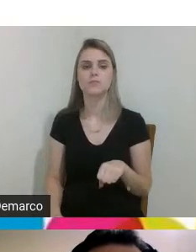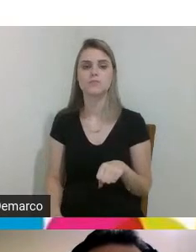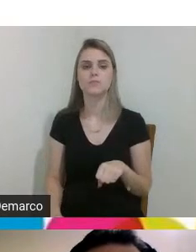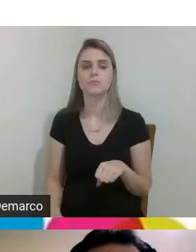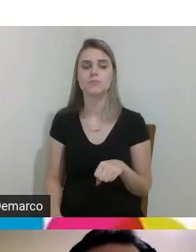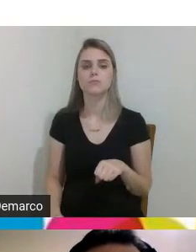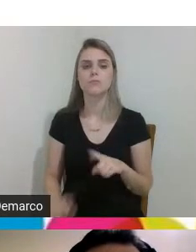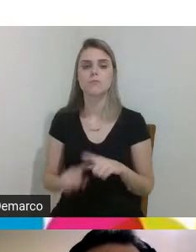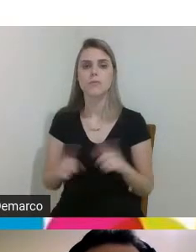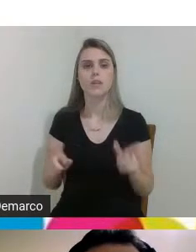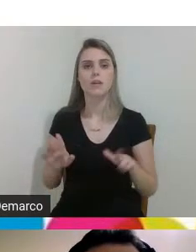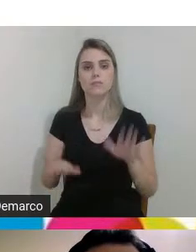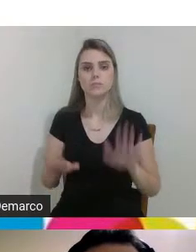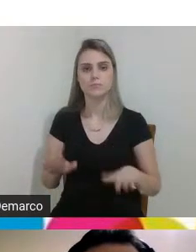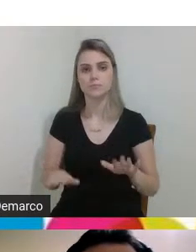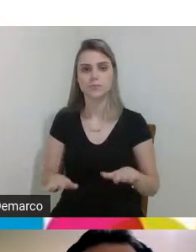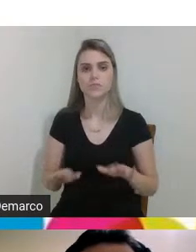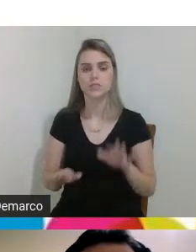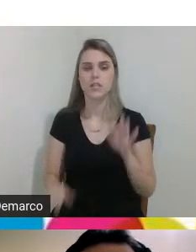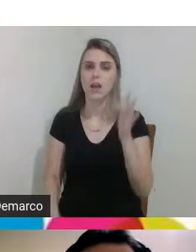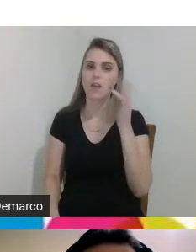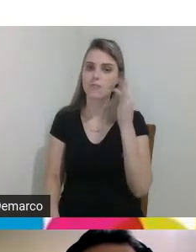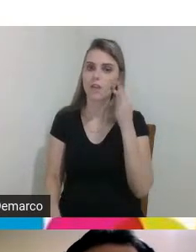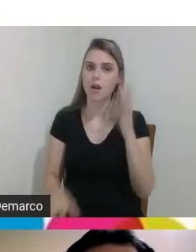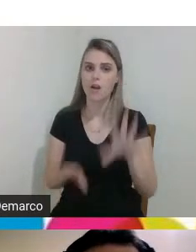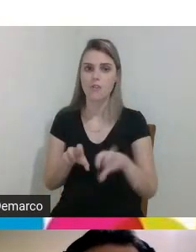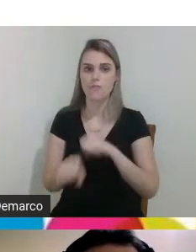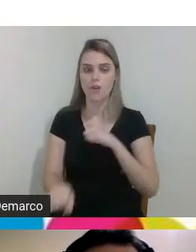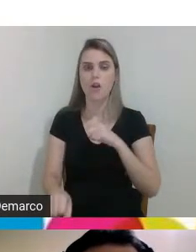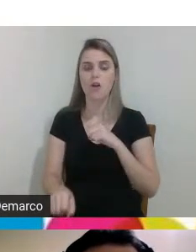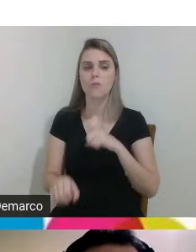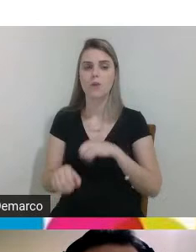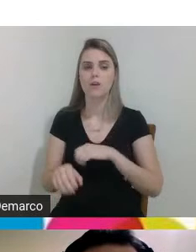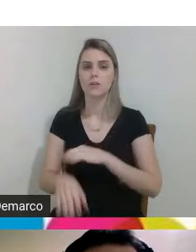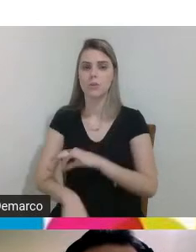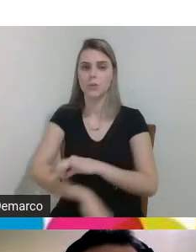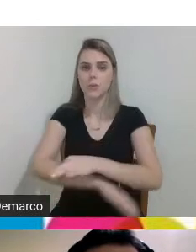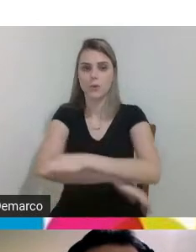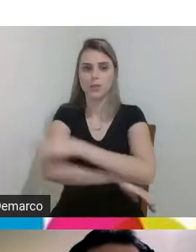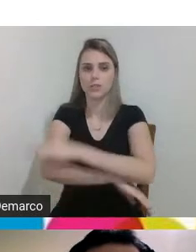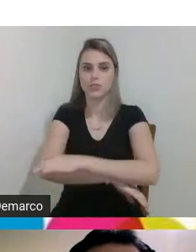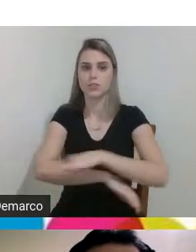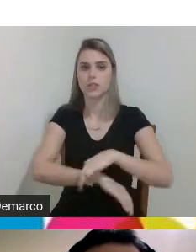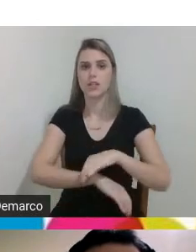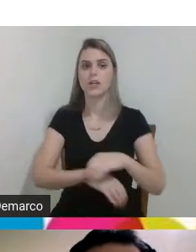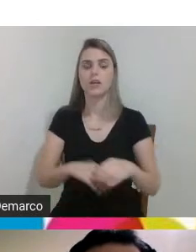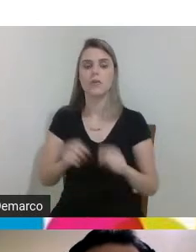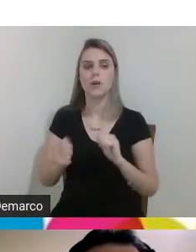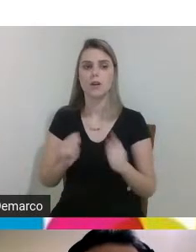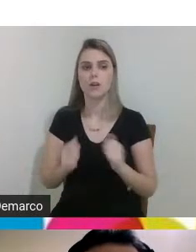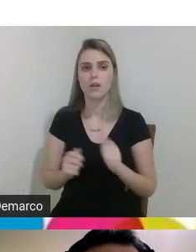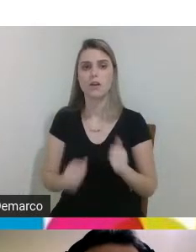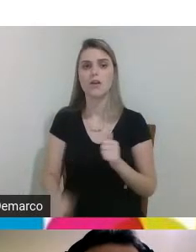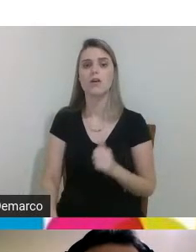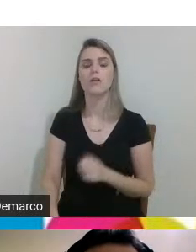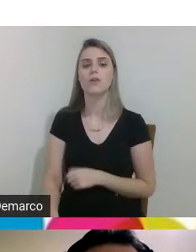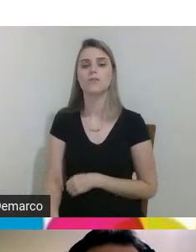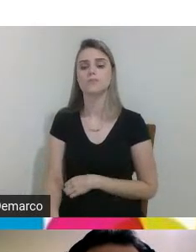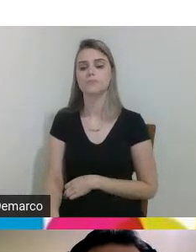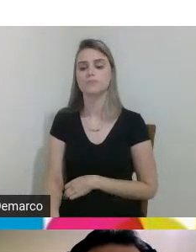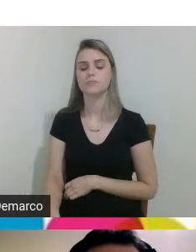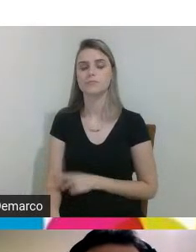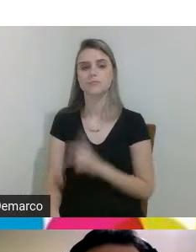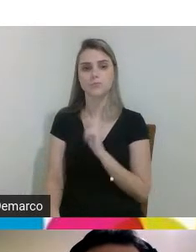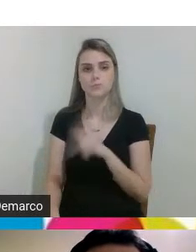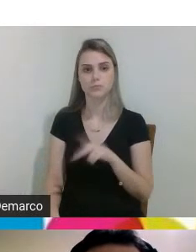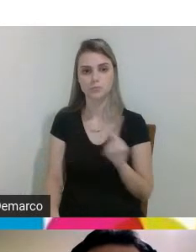mas muitas vezes a faculdade forma o engenheiro forma o administrador forma o professor